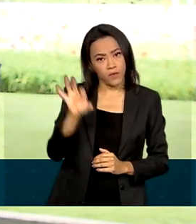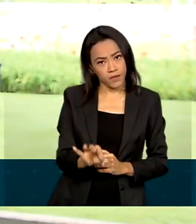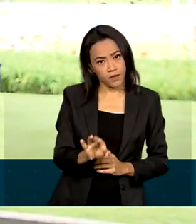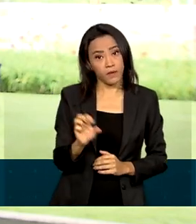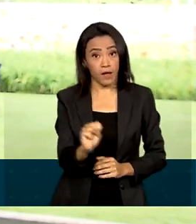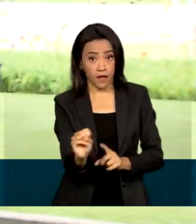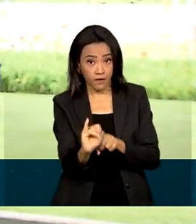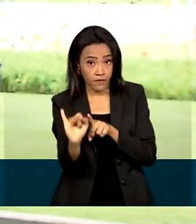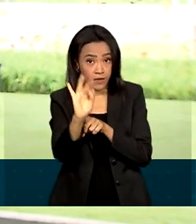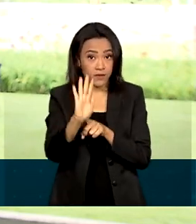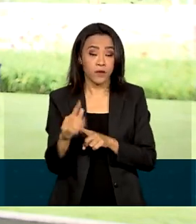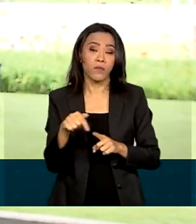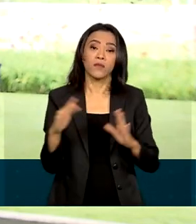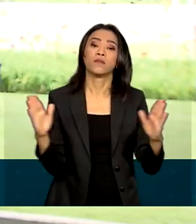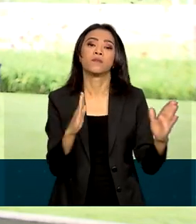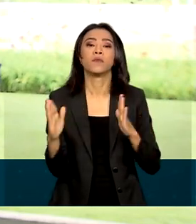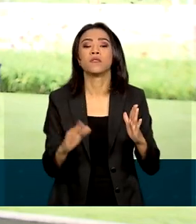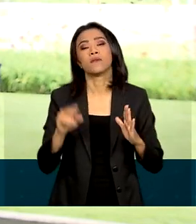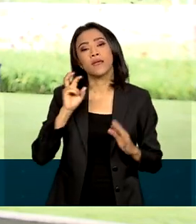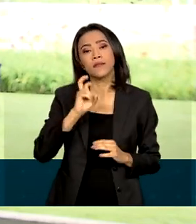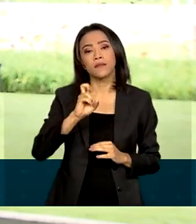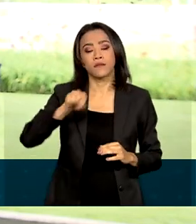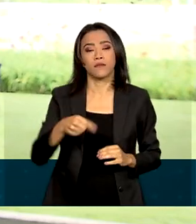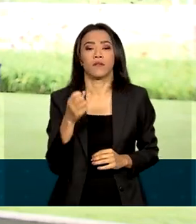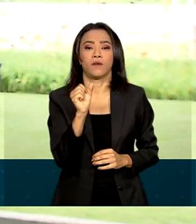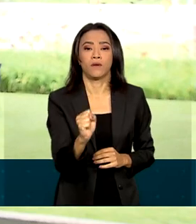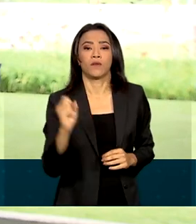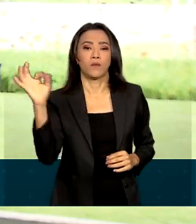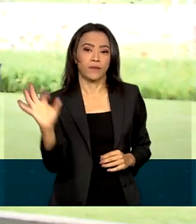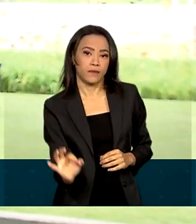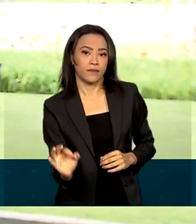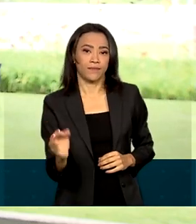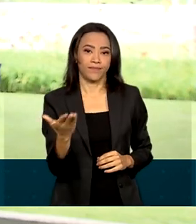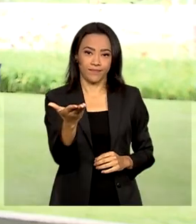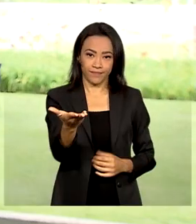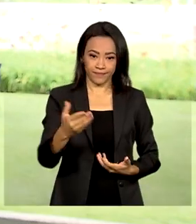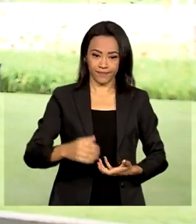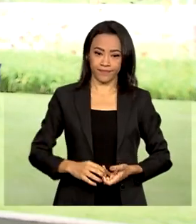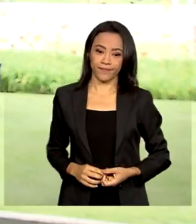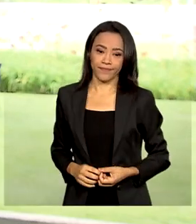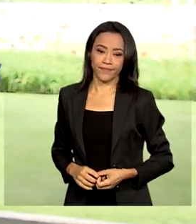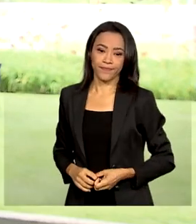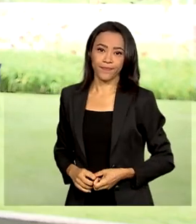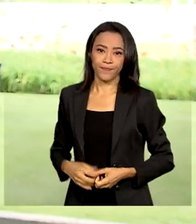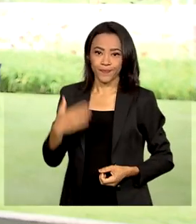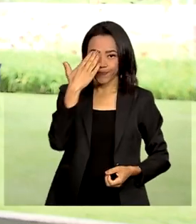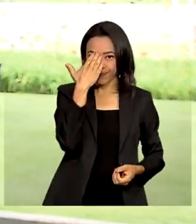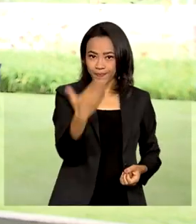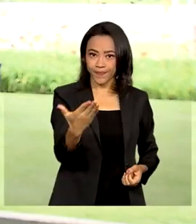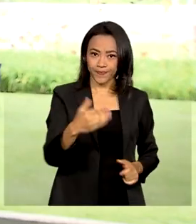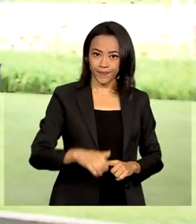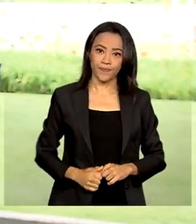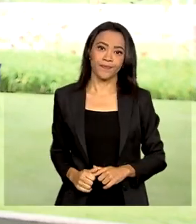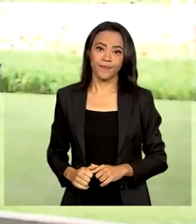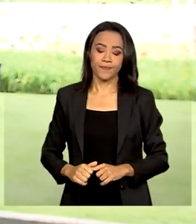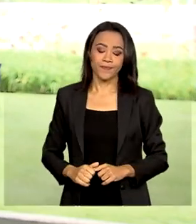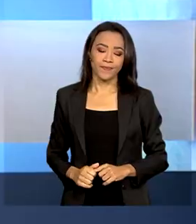prevista para o período é de 5,8%. Eu volto com você, Mara. Obrigada, Glauco.